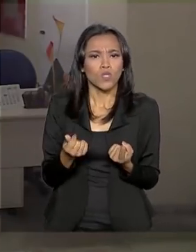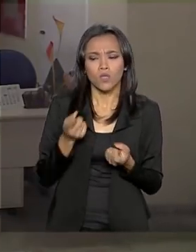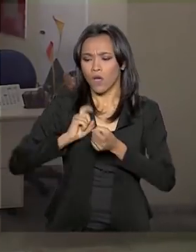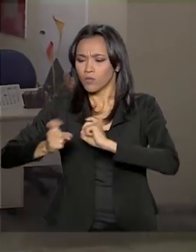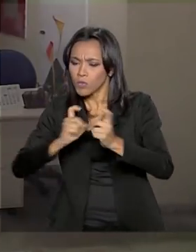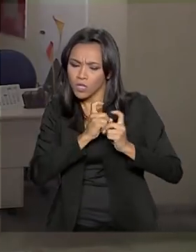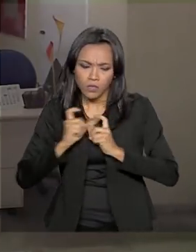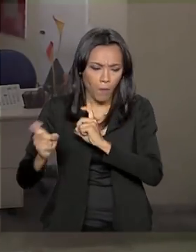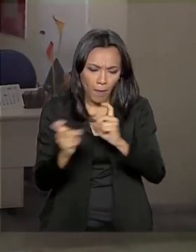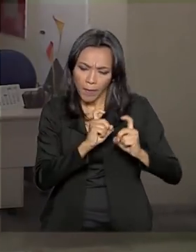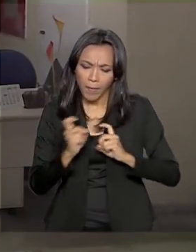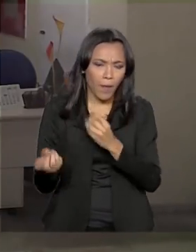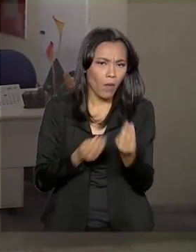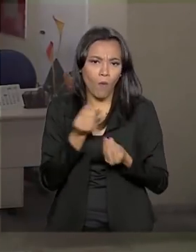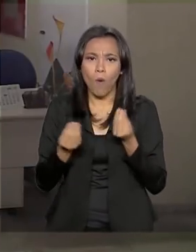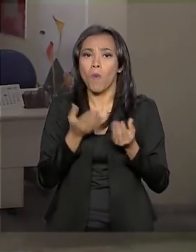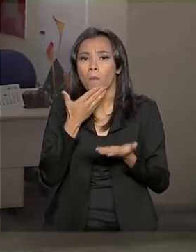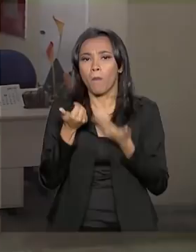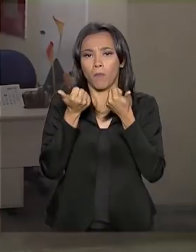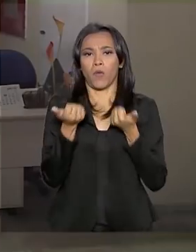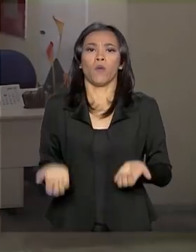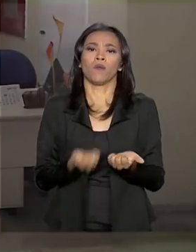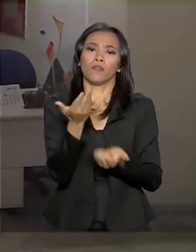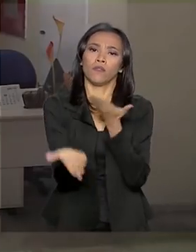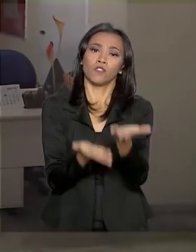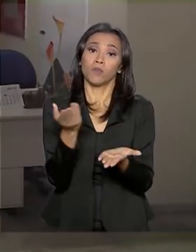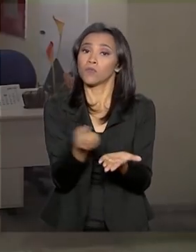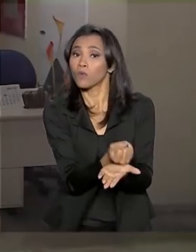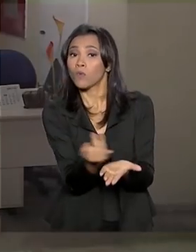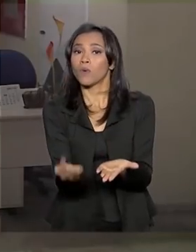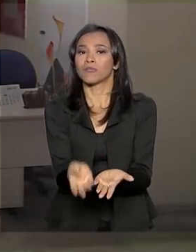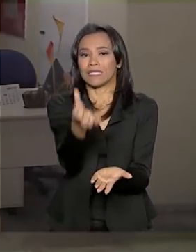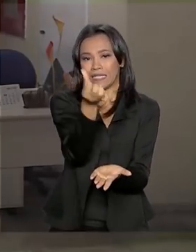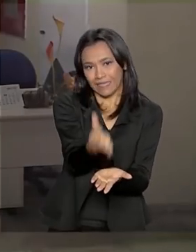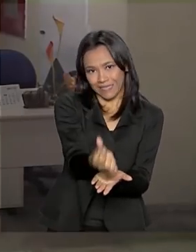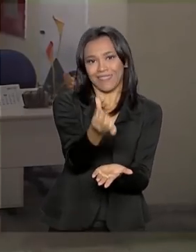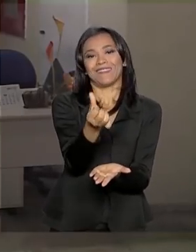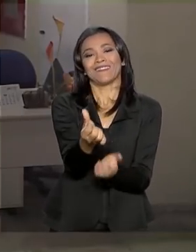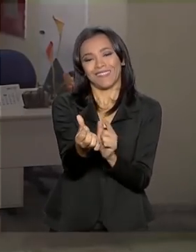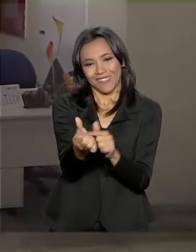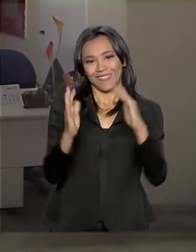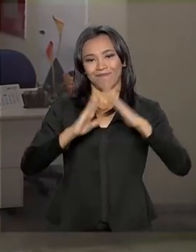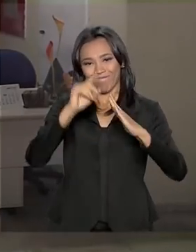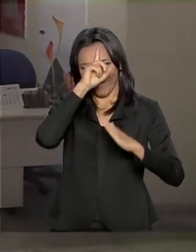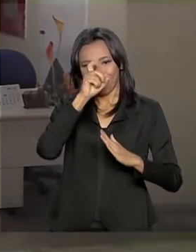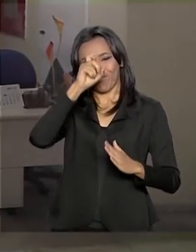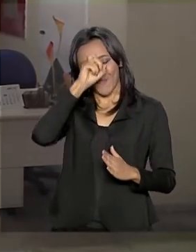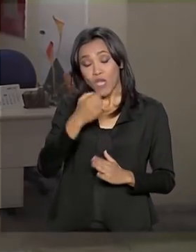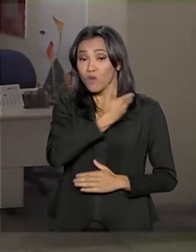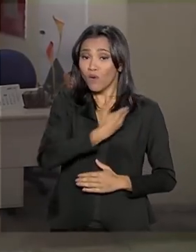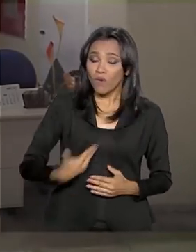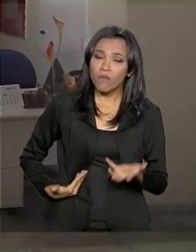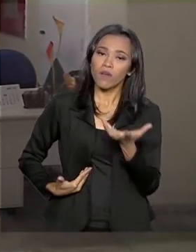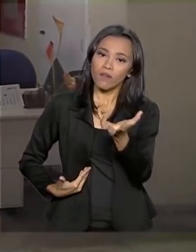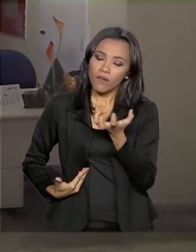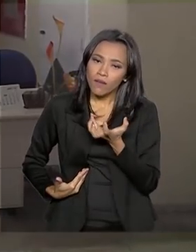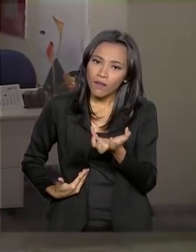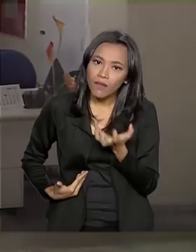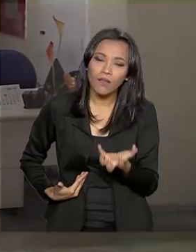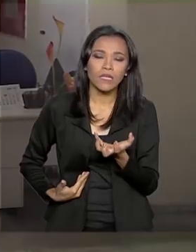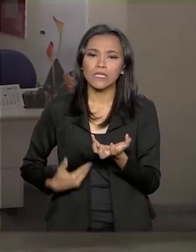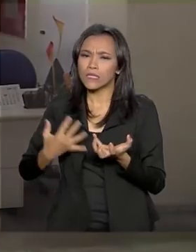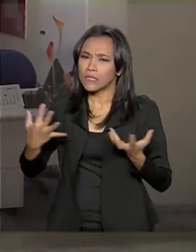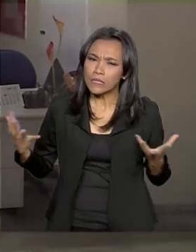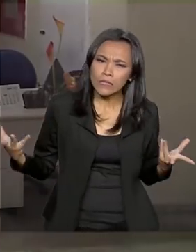como melhorar também o atendimento. São seis unidades federais aqui no Rio de Janeiro e o governo quer que elas tenham um atendimento de